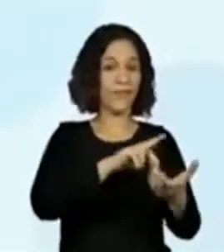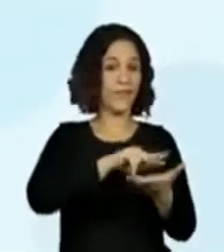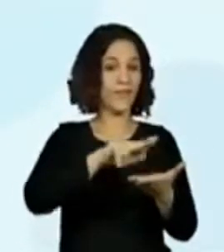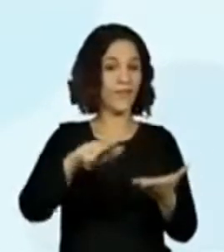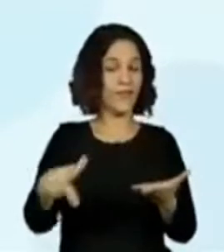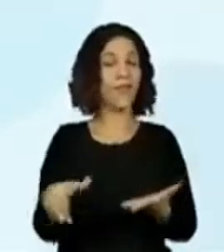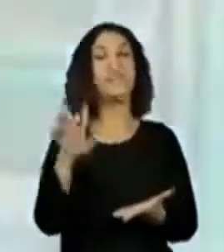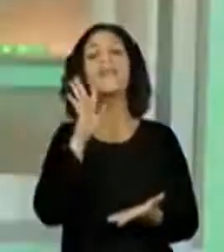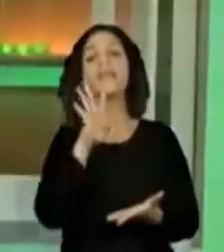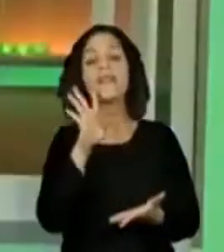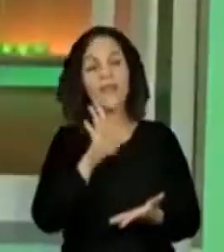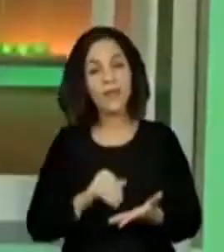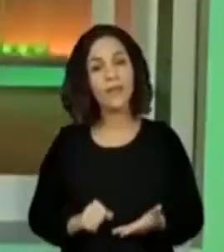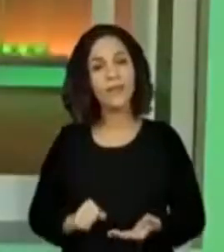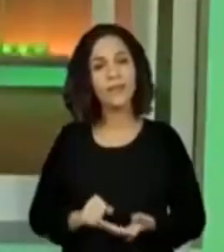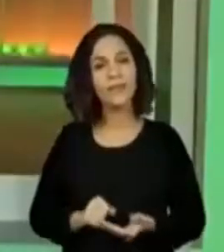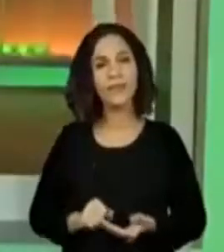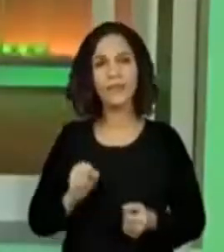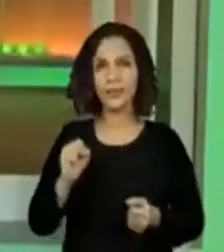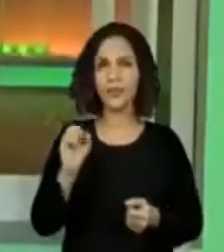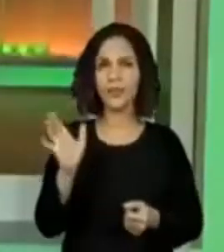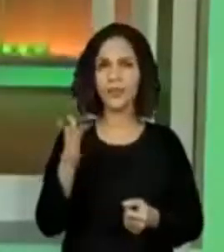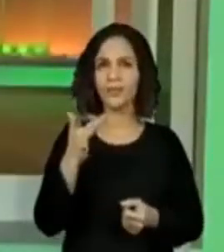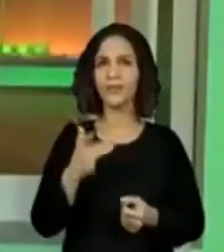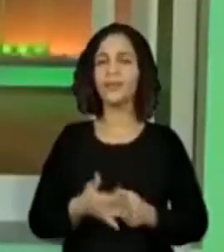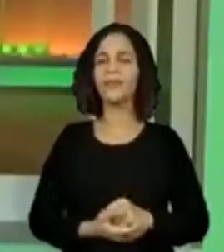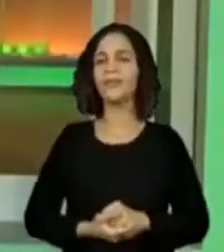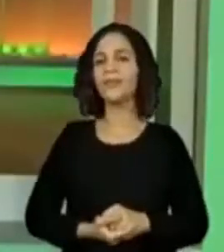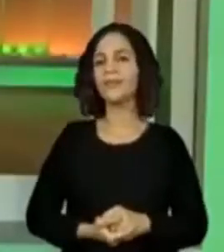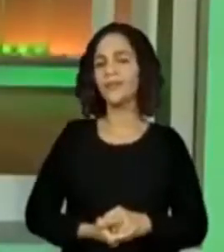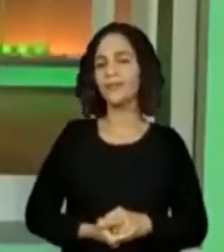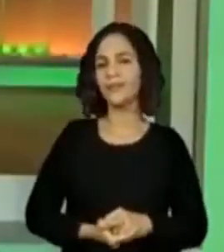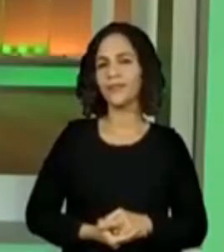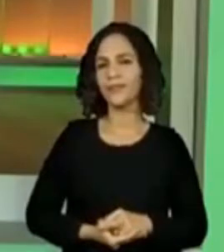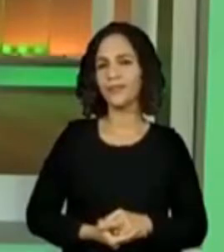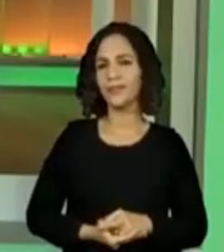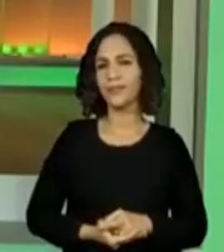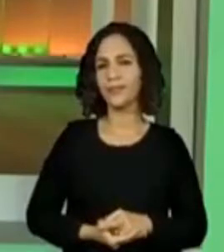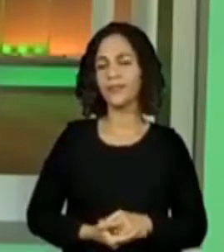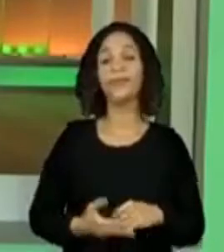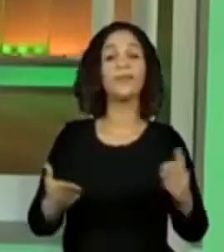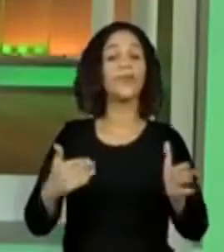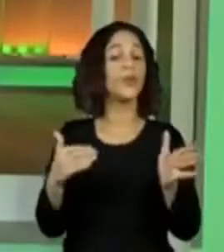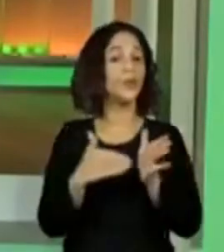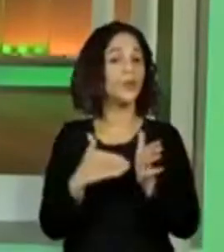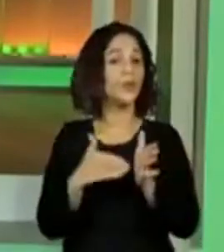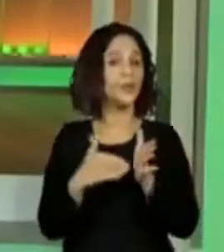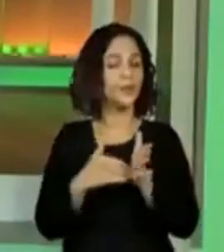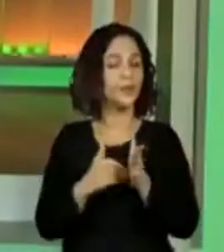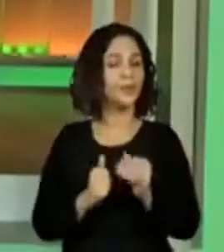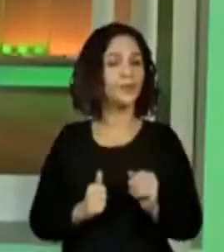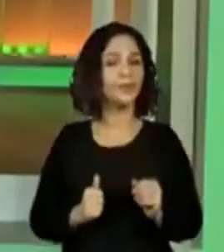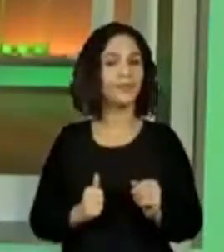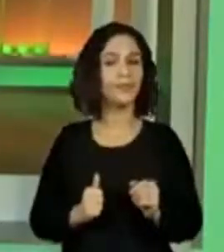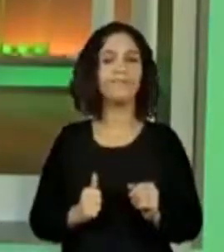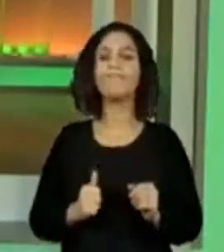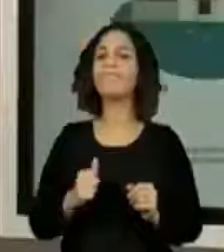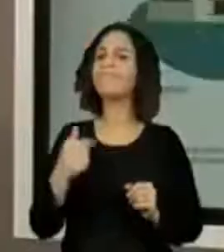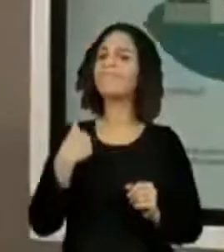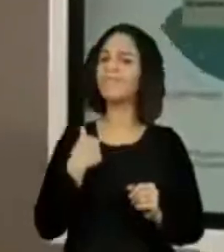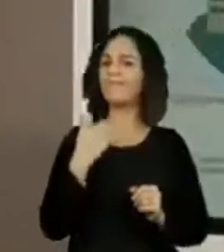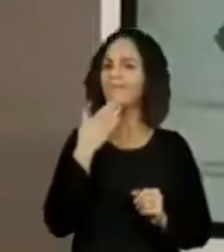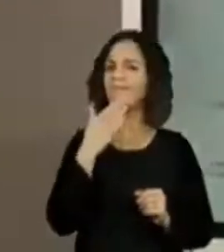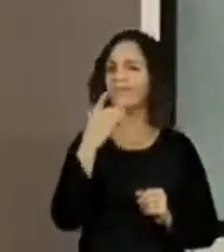legais e divertidas. Posso tirar? Vamos lá? E por último, eu quero que você pense